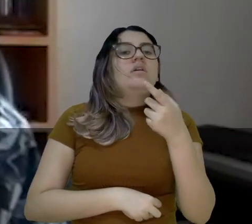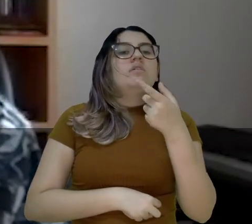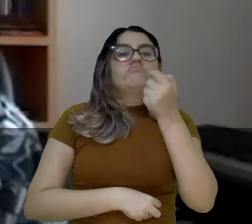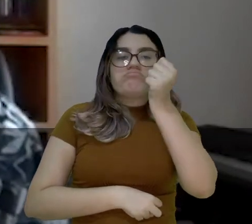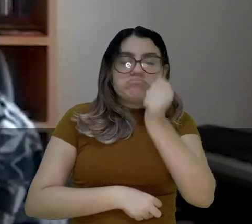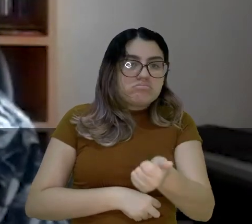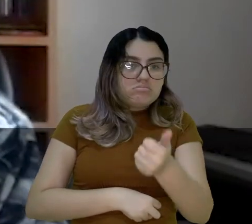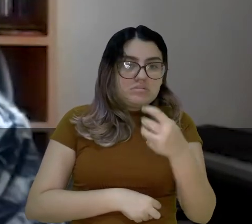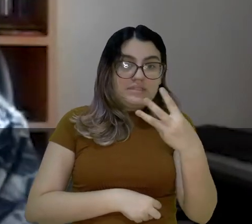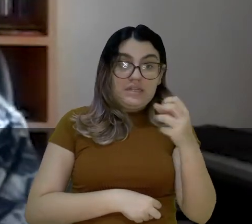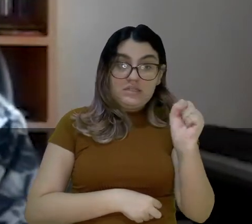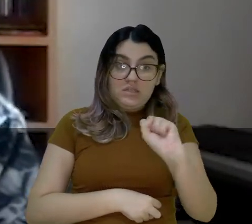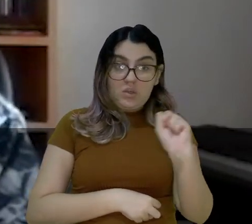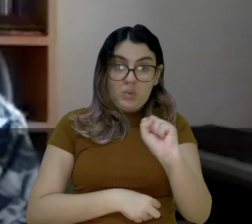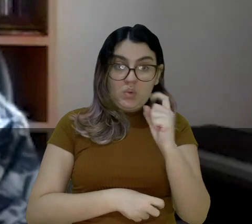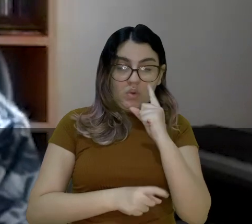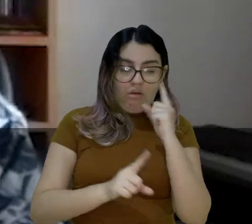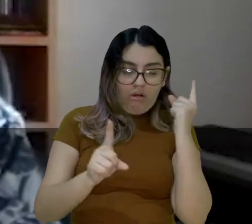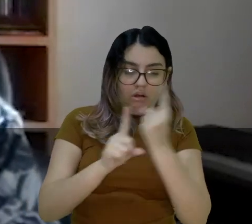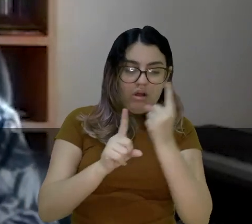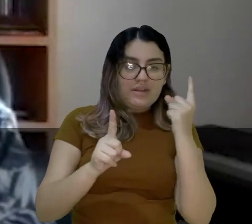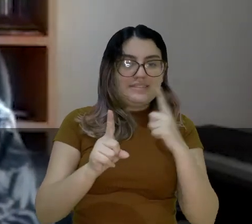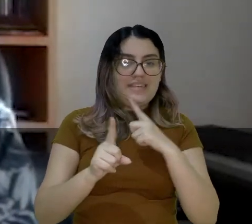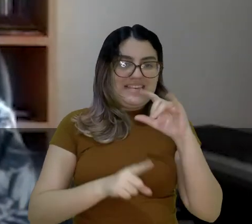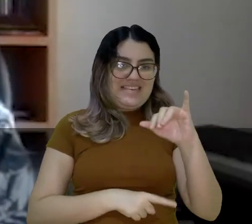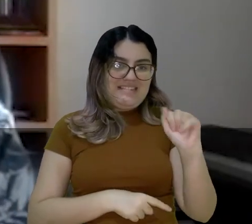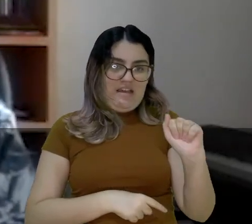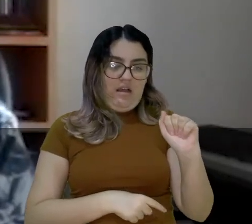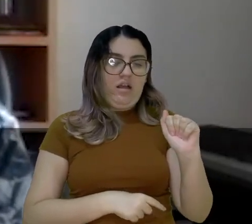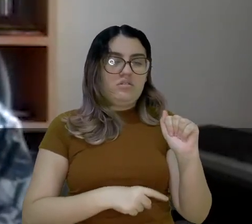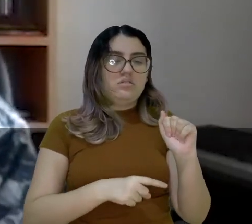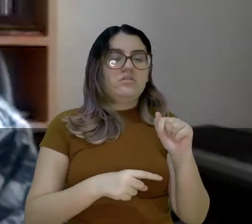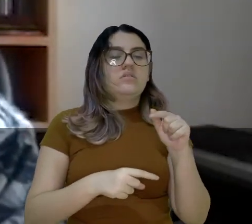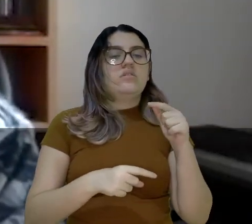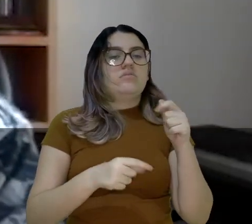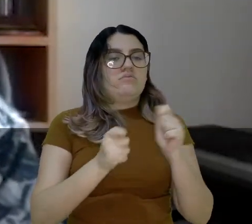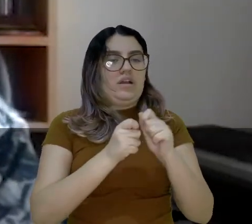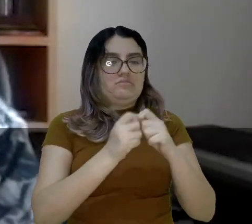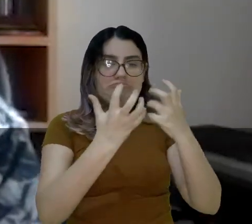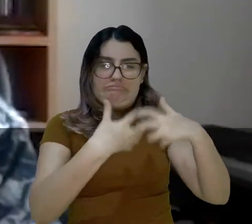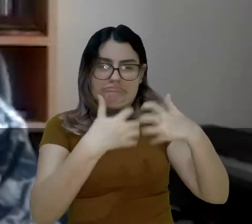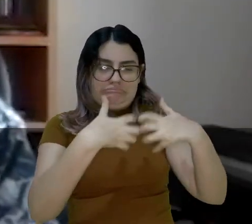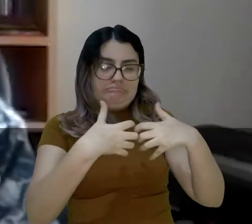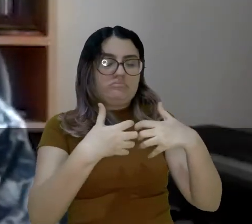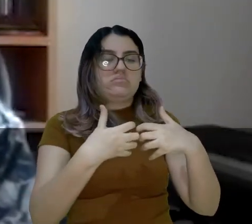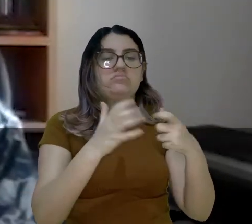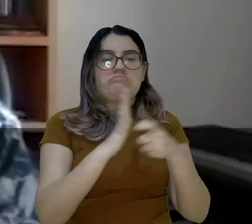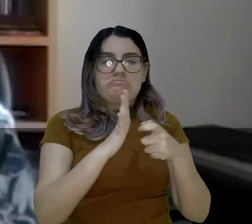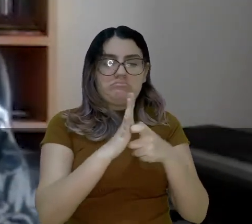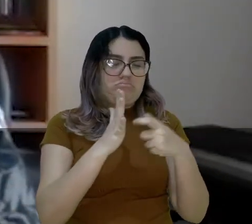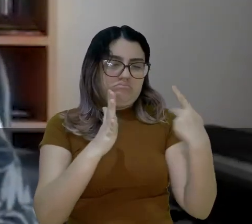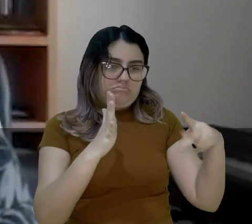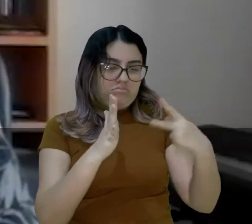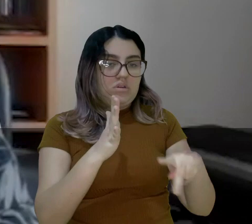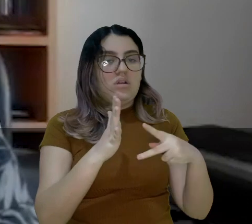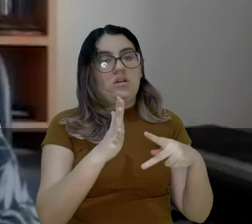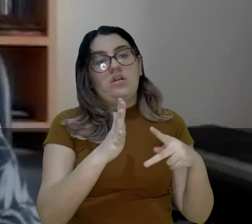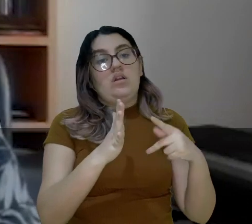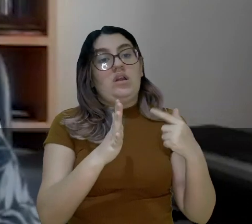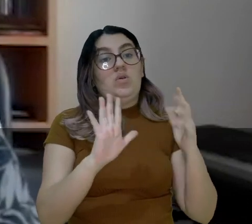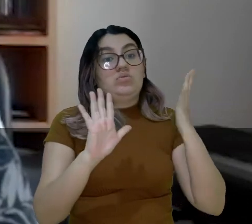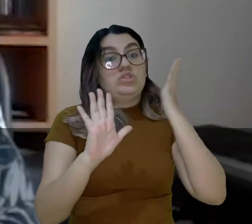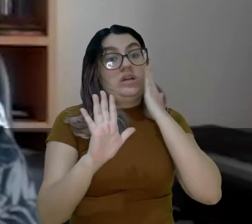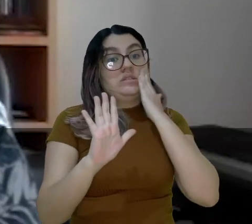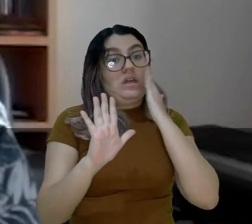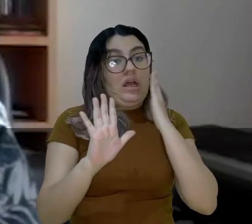Com esses três segundos, mediante a inteligência artificial, eu estimo a magnitude e a localização do